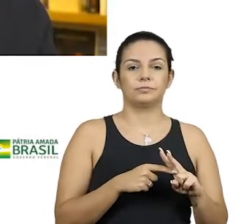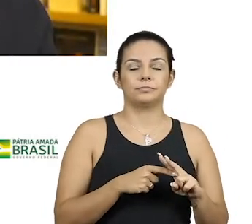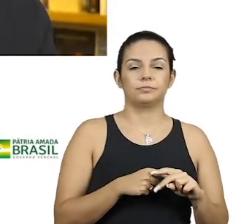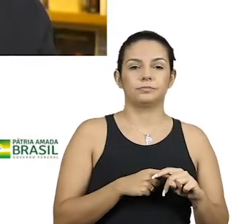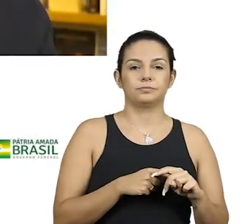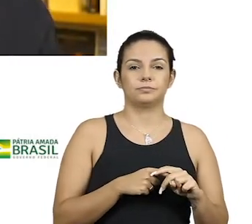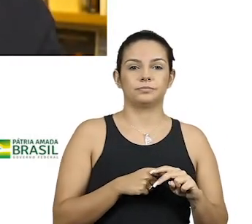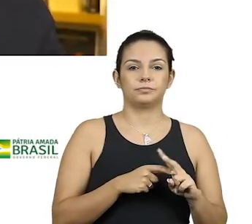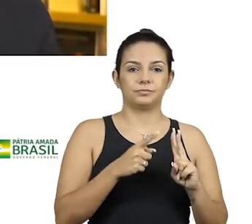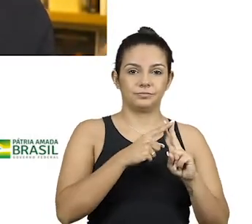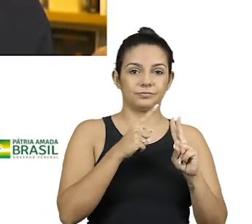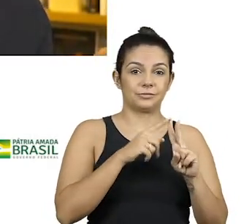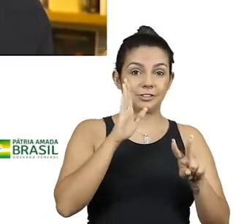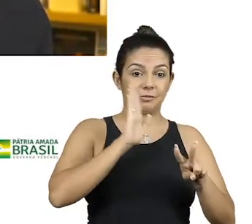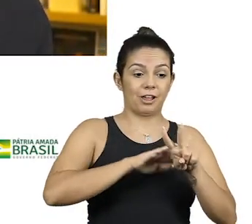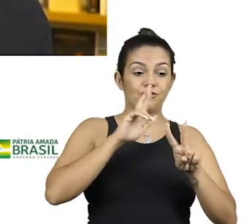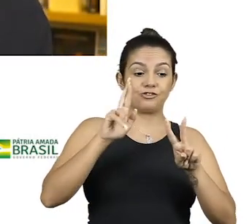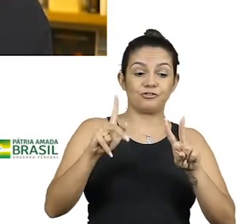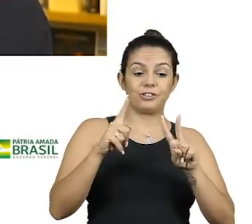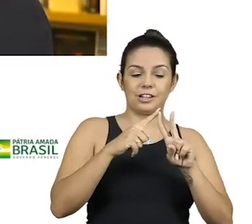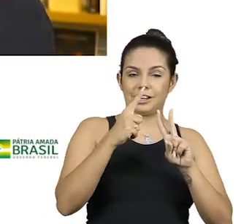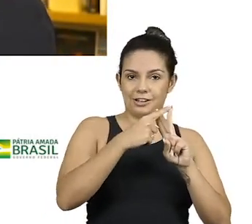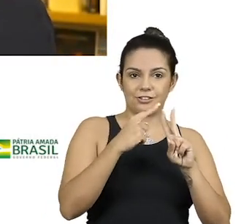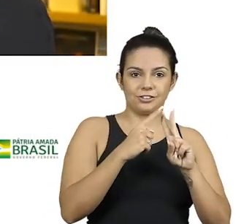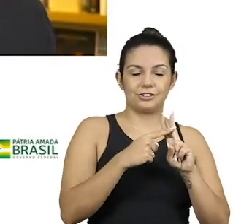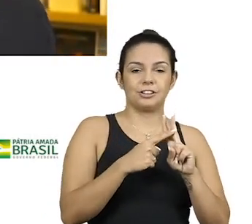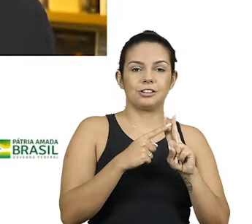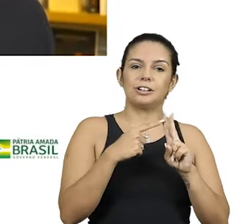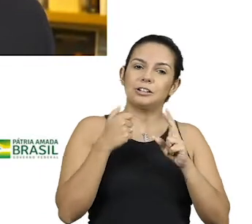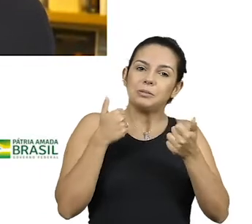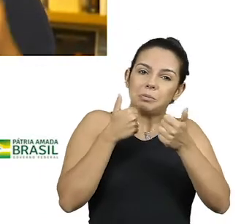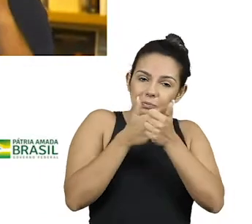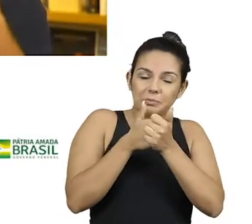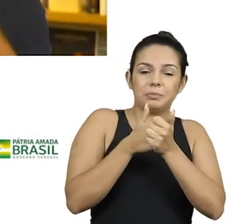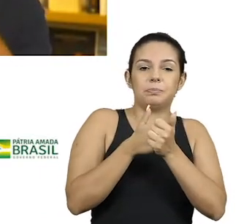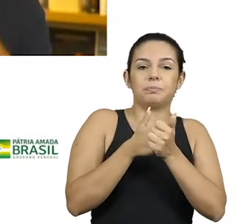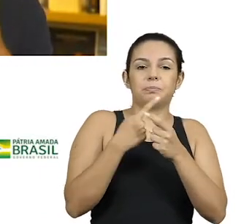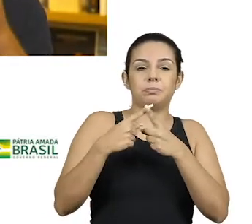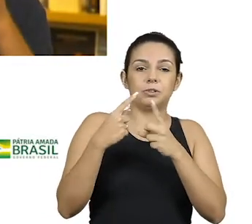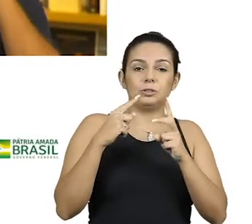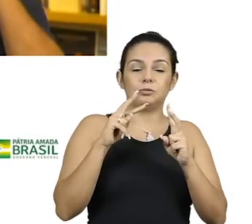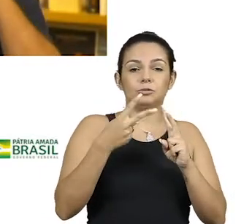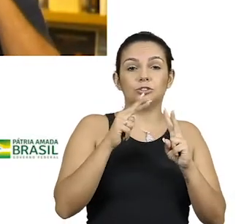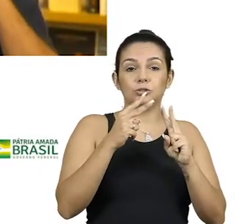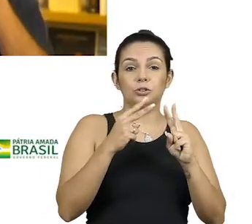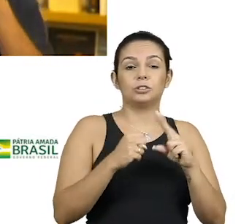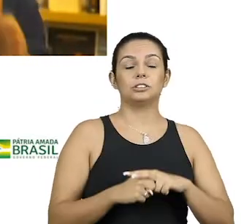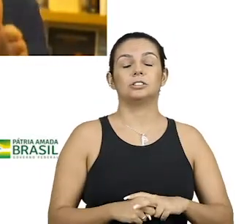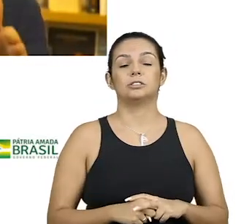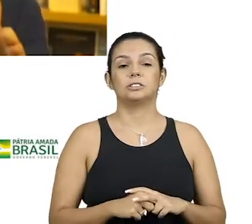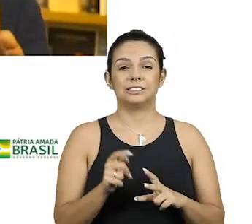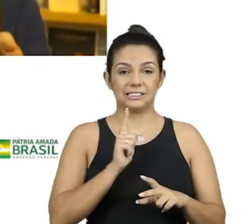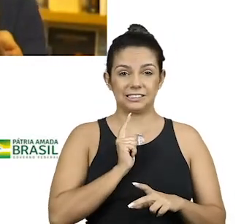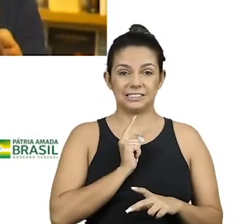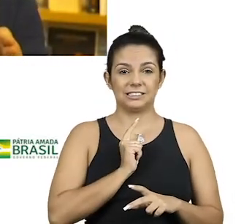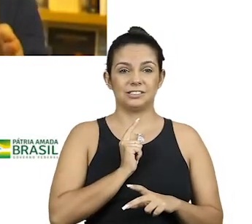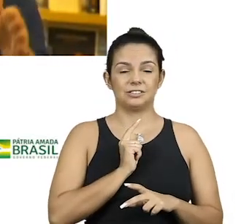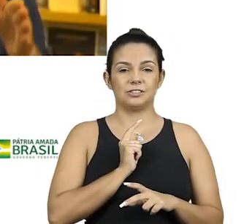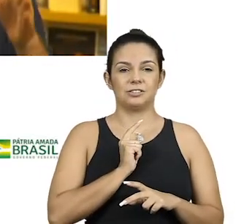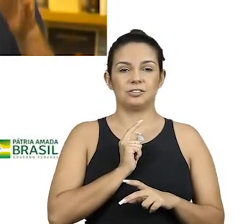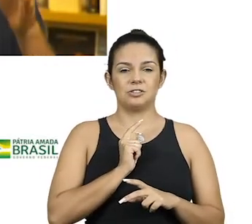caras mais diferentes. No entanto, se aproximam muito, porque os dois tinham encasquetado